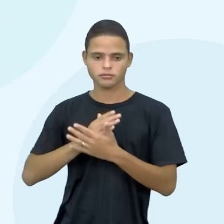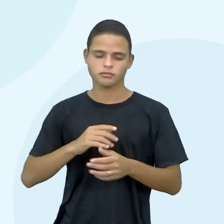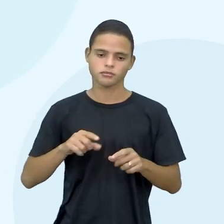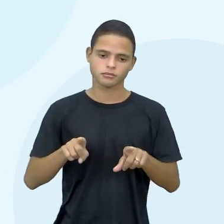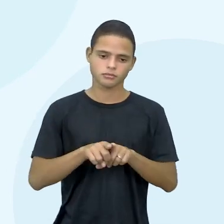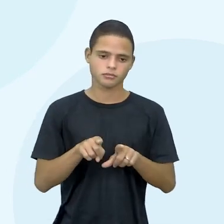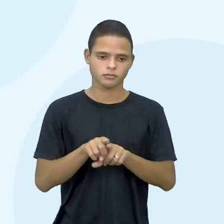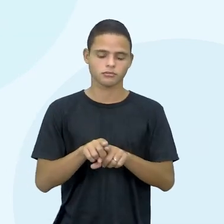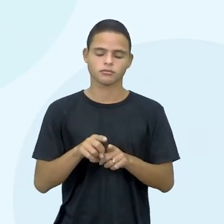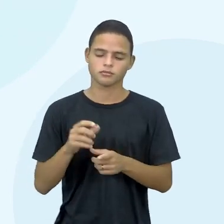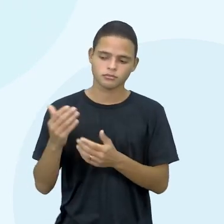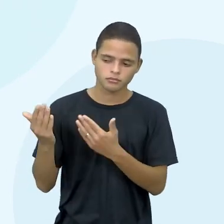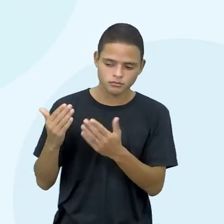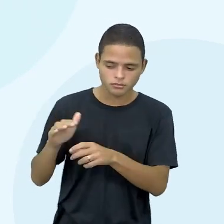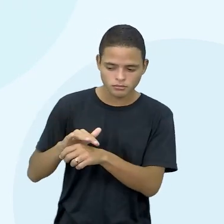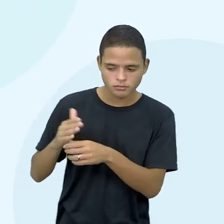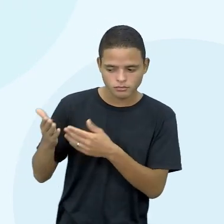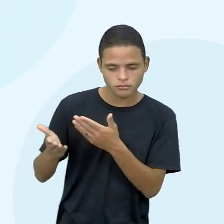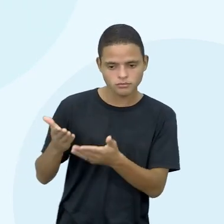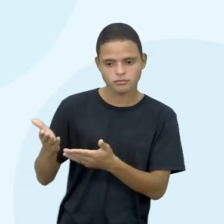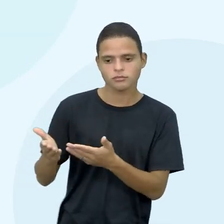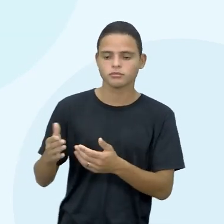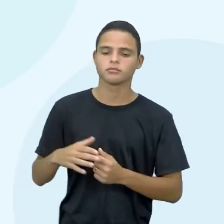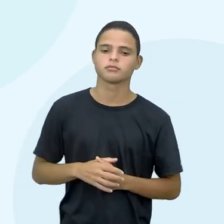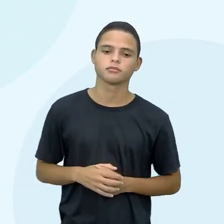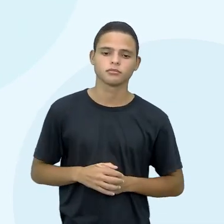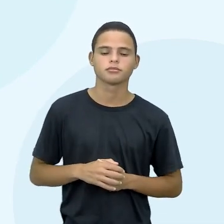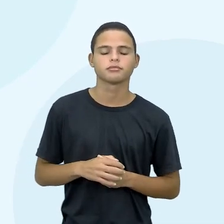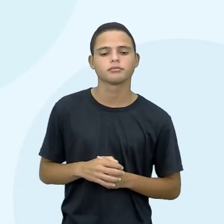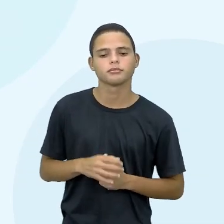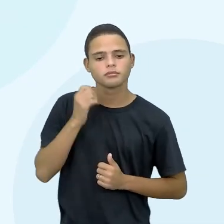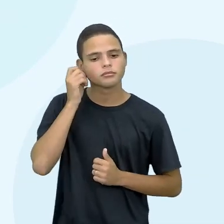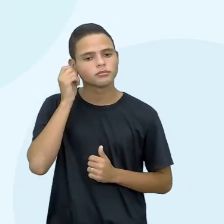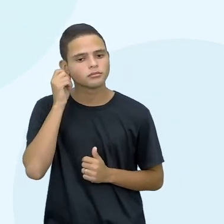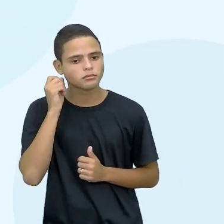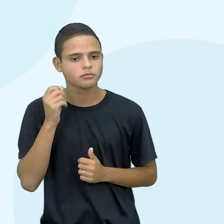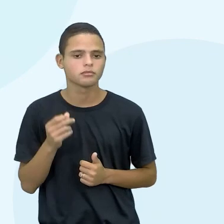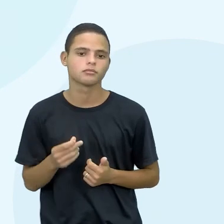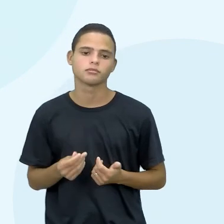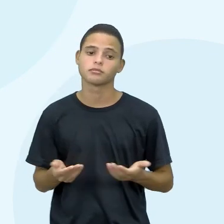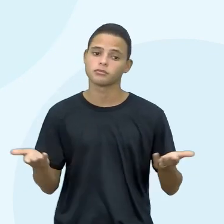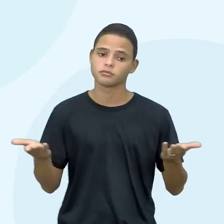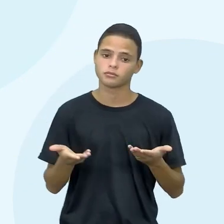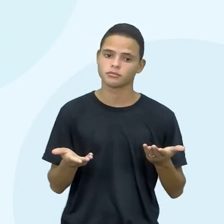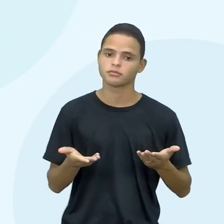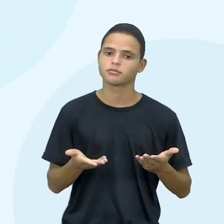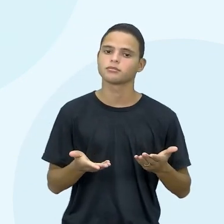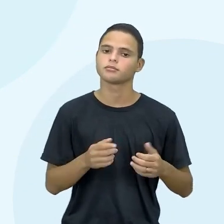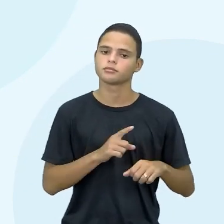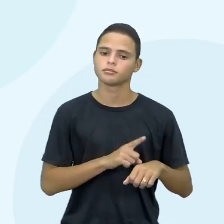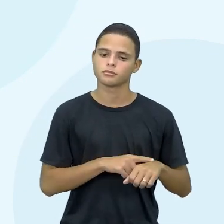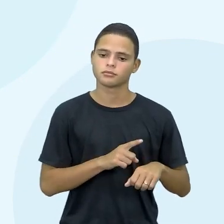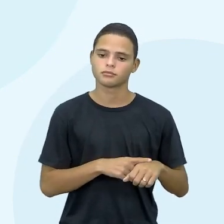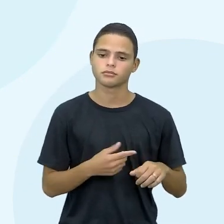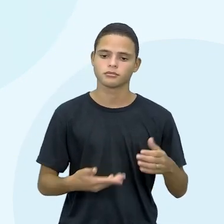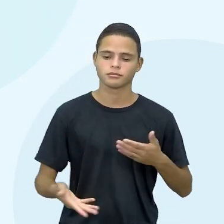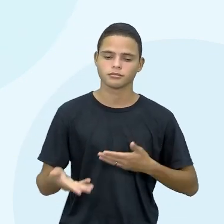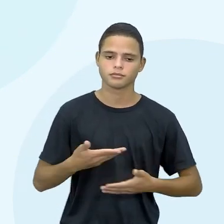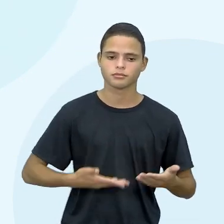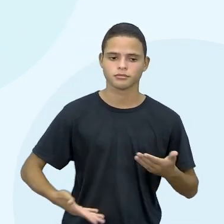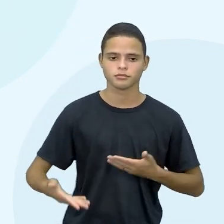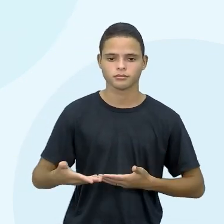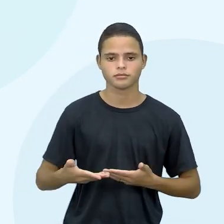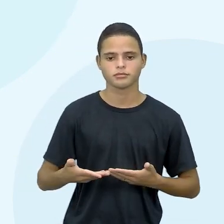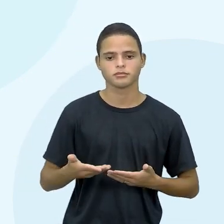aí o nosso paciente lá no nosso estudo de caso. E aí, gente, né, vamos pro nosso momento de interação, né,